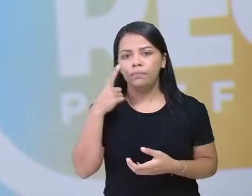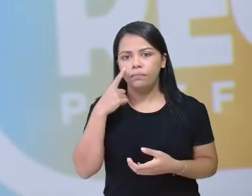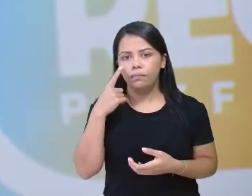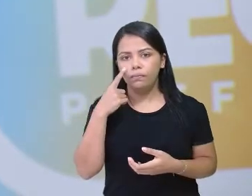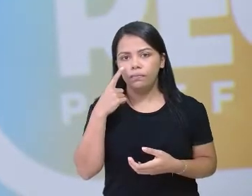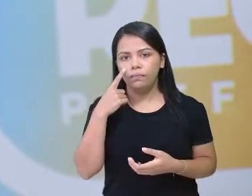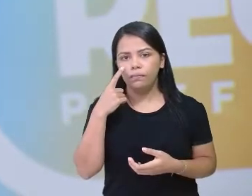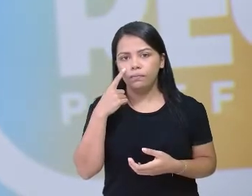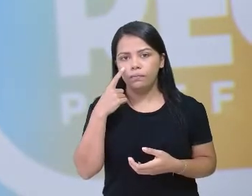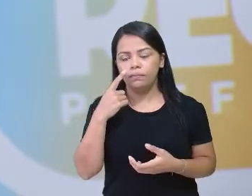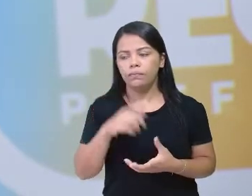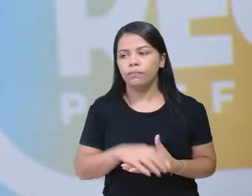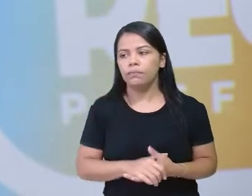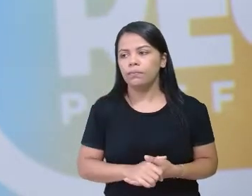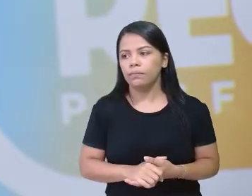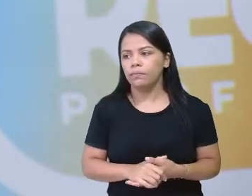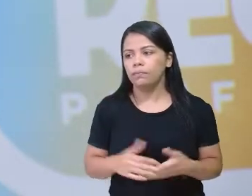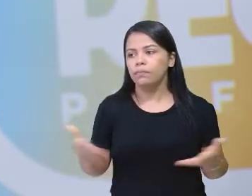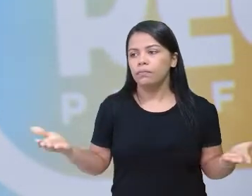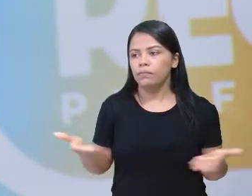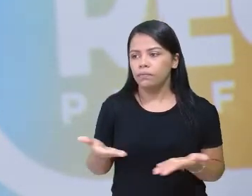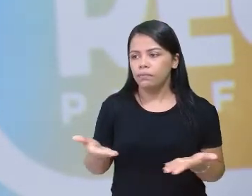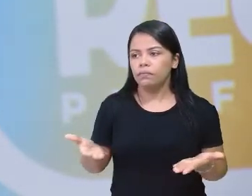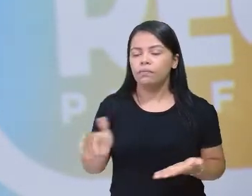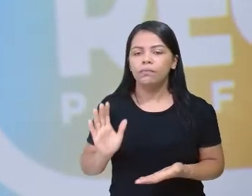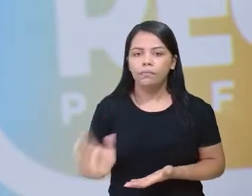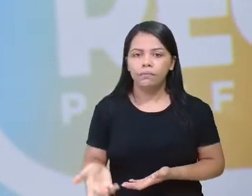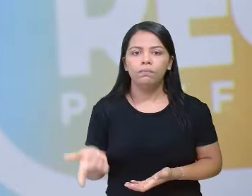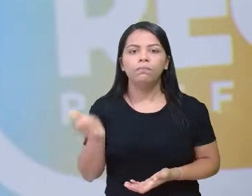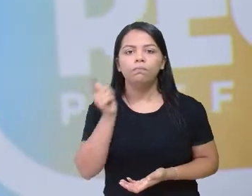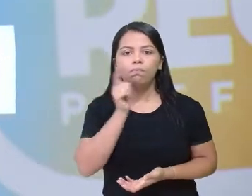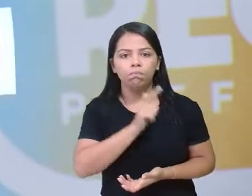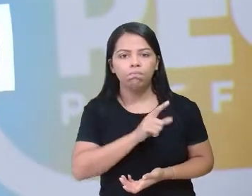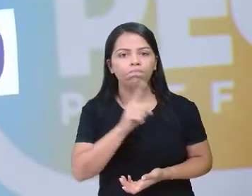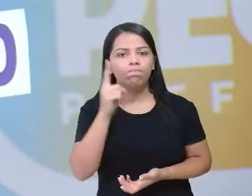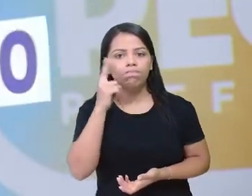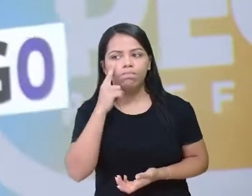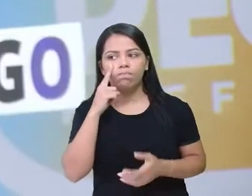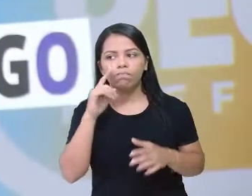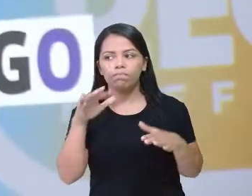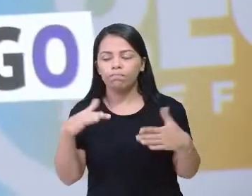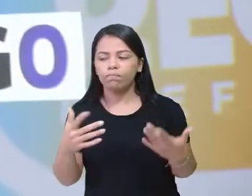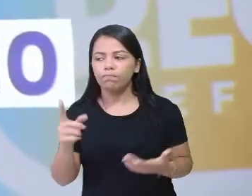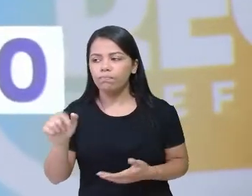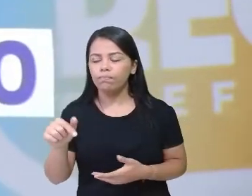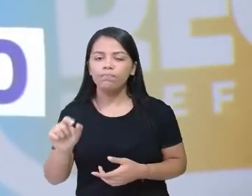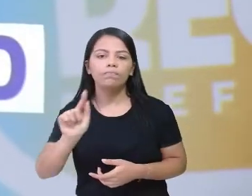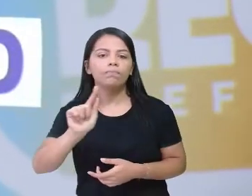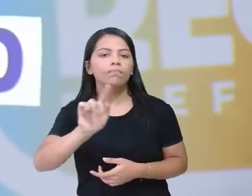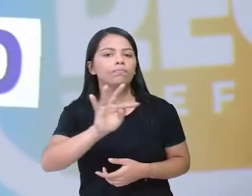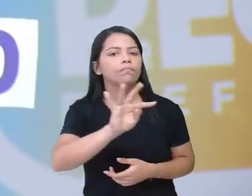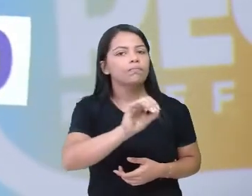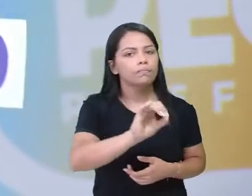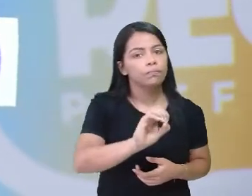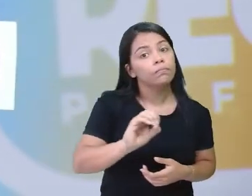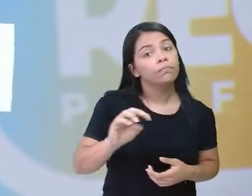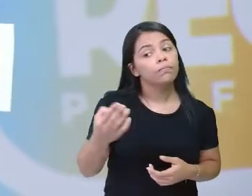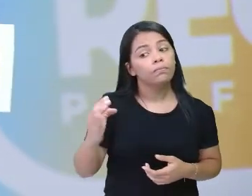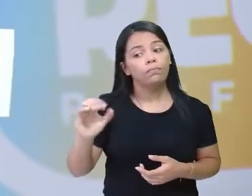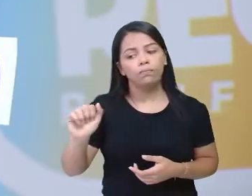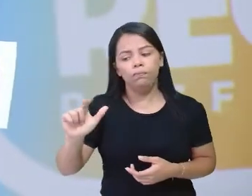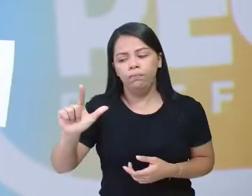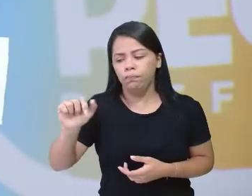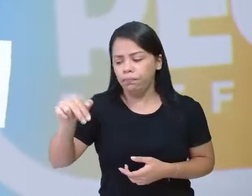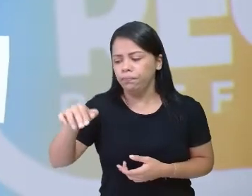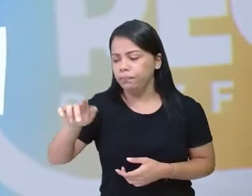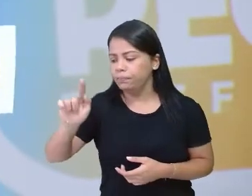Ah! Agora já deu para descobrir qual é. É gato ou calango? Termina com Gó.